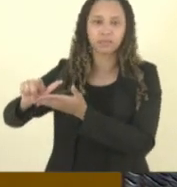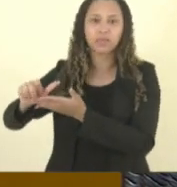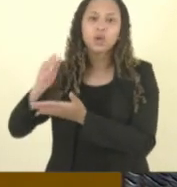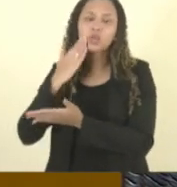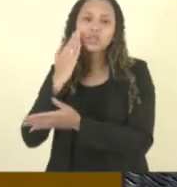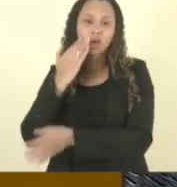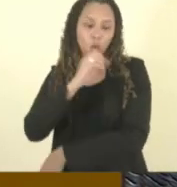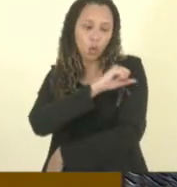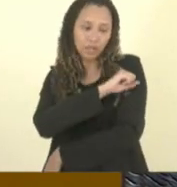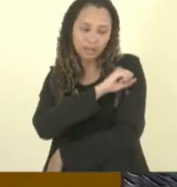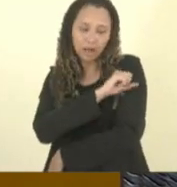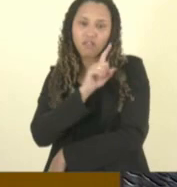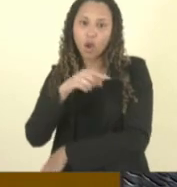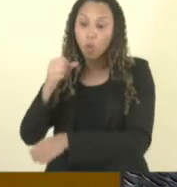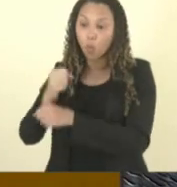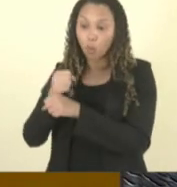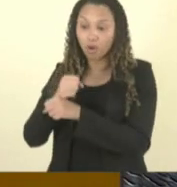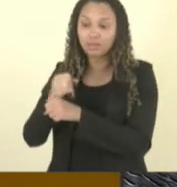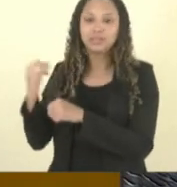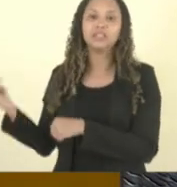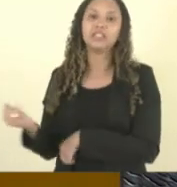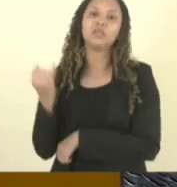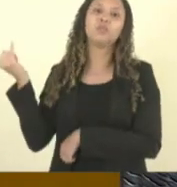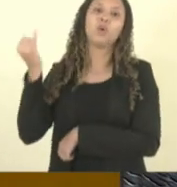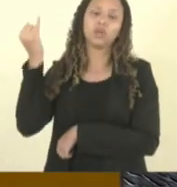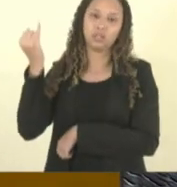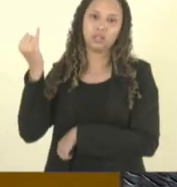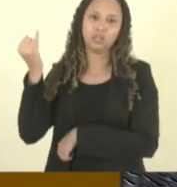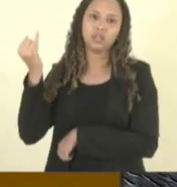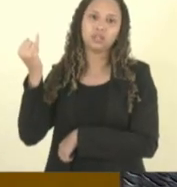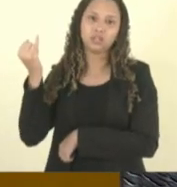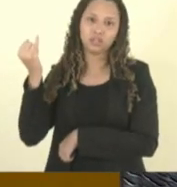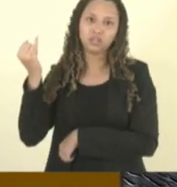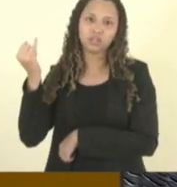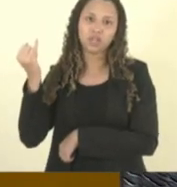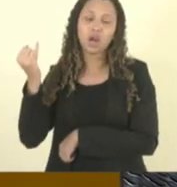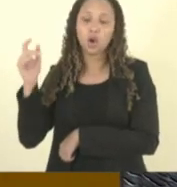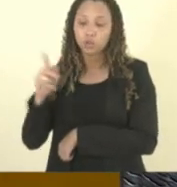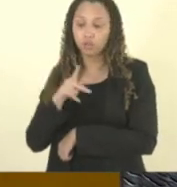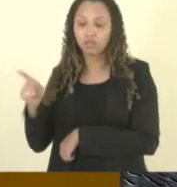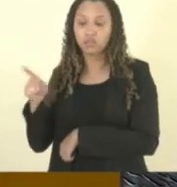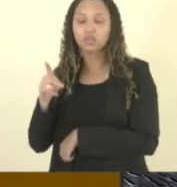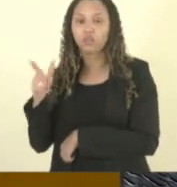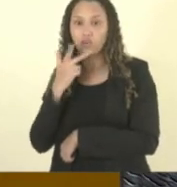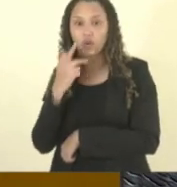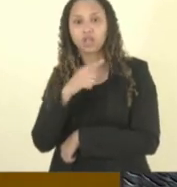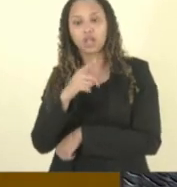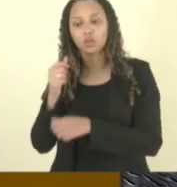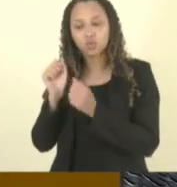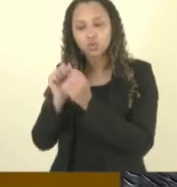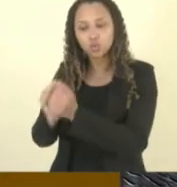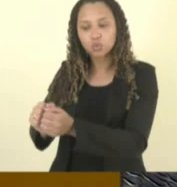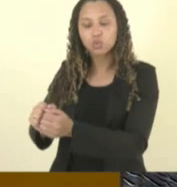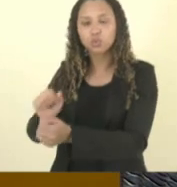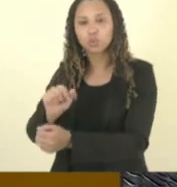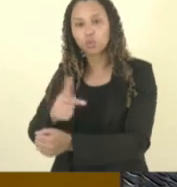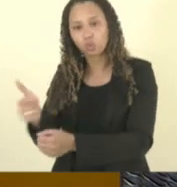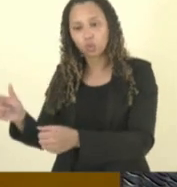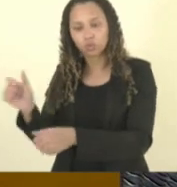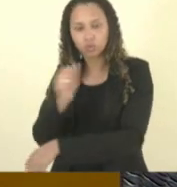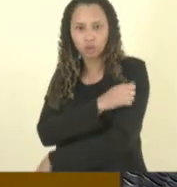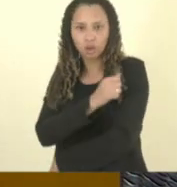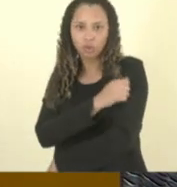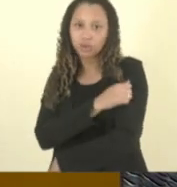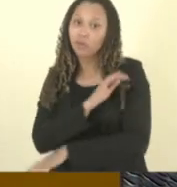um ano muito importante vários professores falaram que ele acompanha a sala de aula só que está sem essa